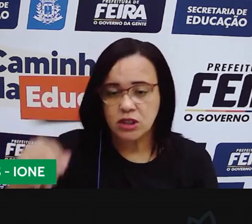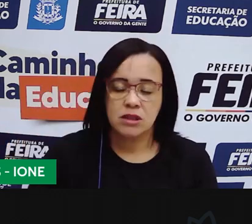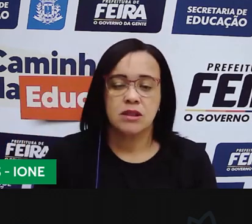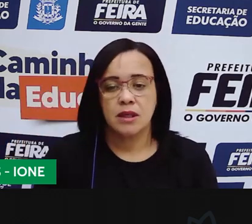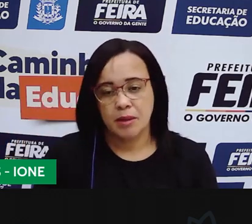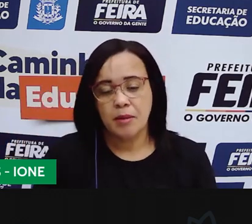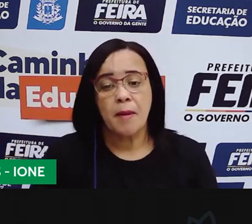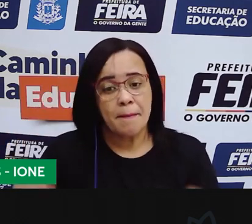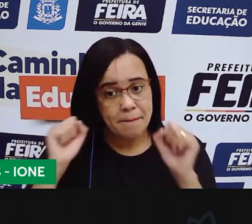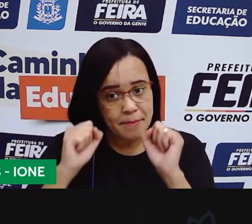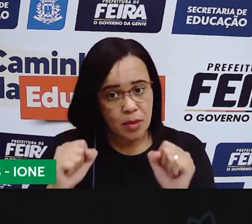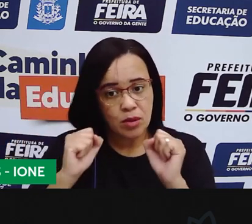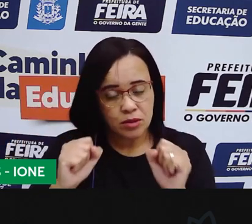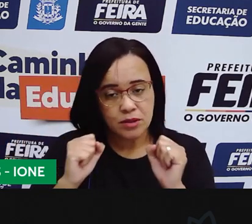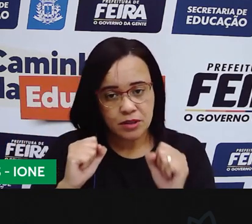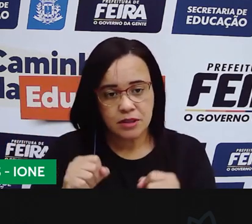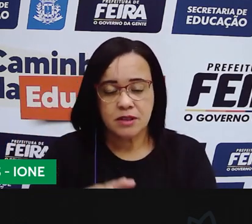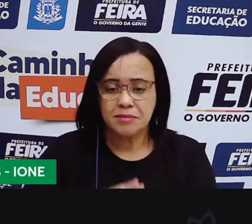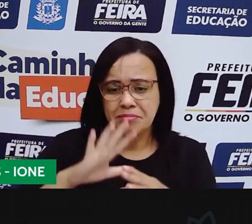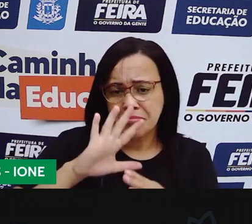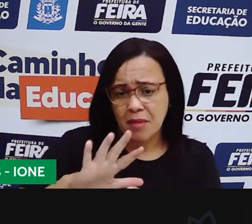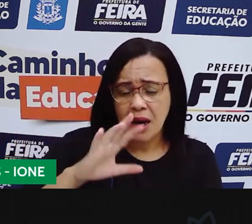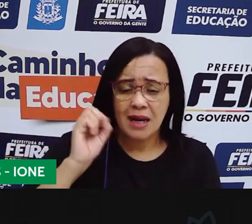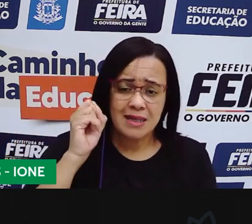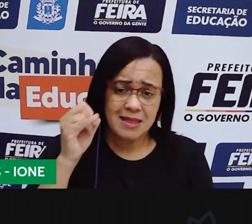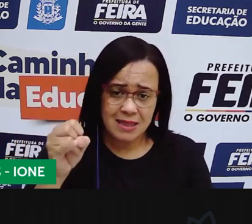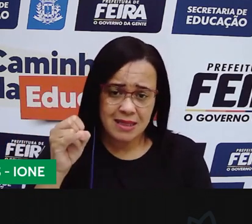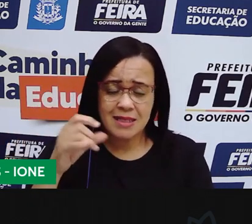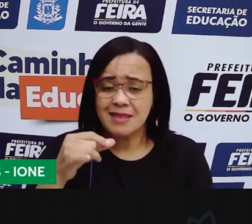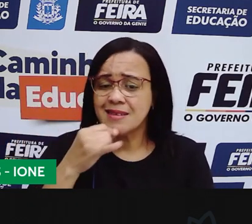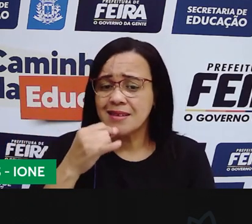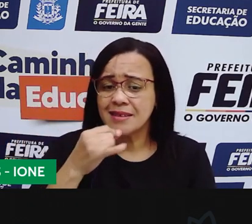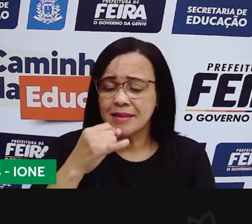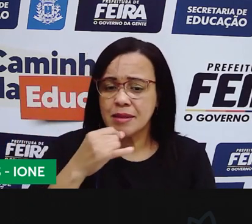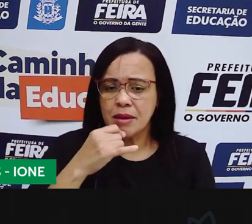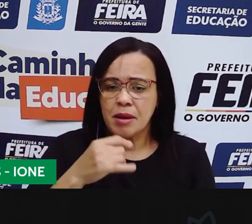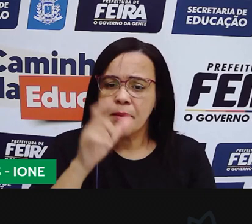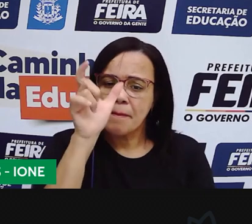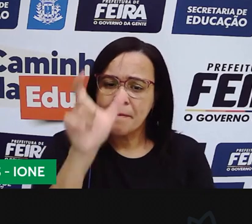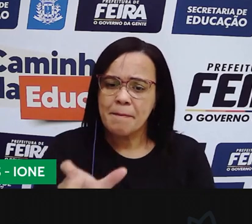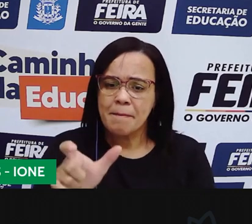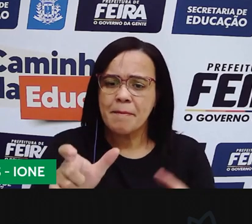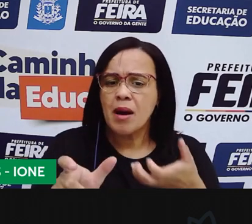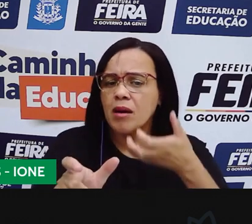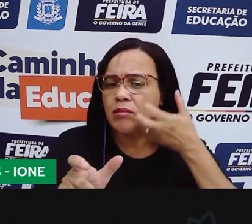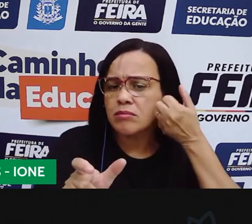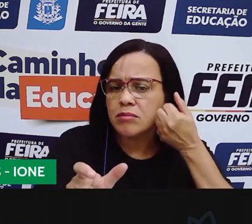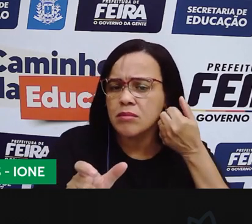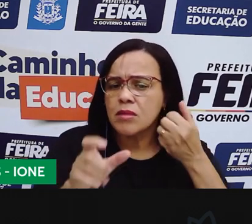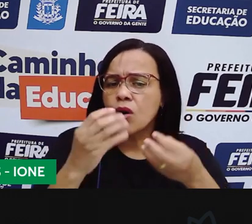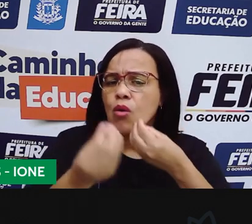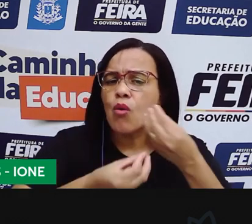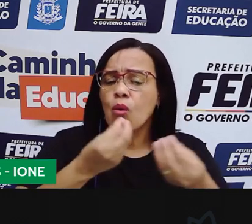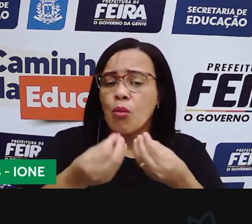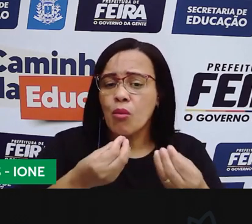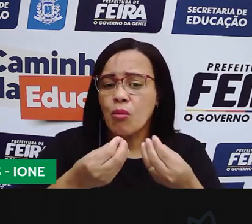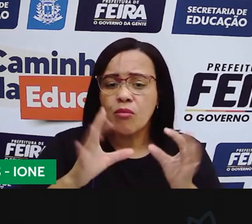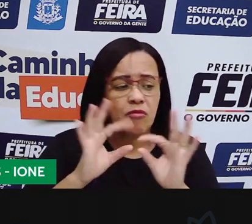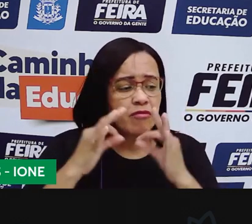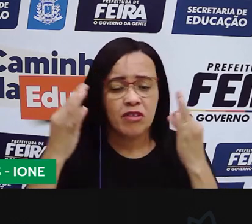faz parte daquela árvore genealógica, daquela família, você pode ser parecido não necessariamente